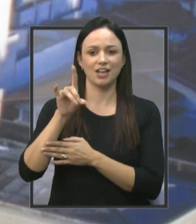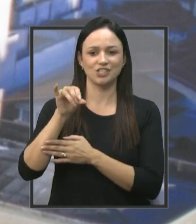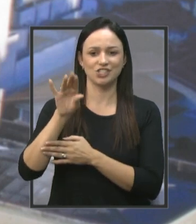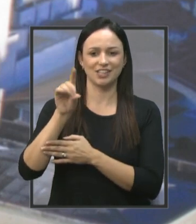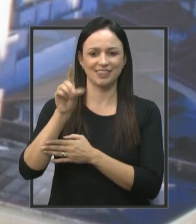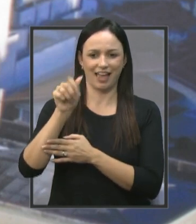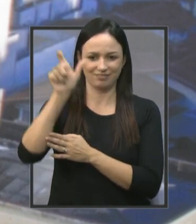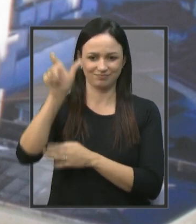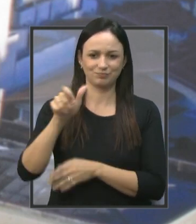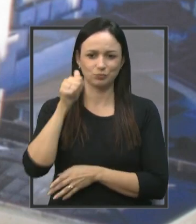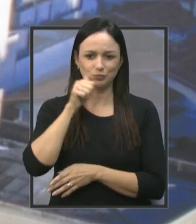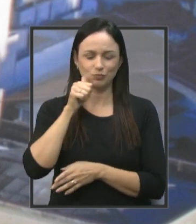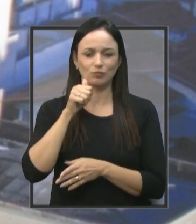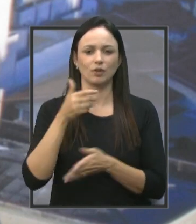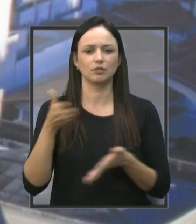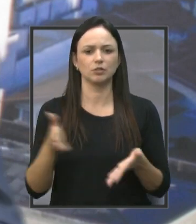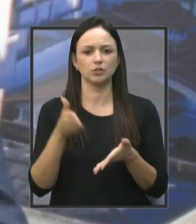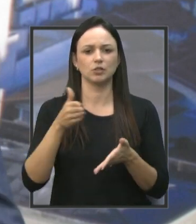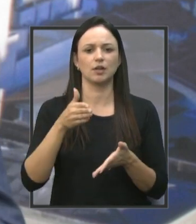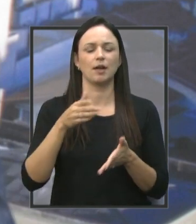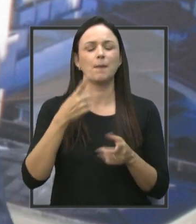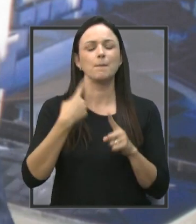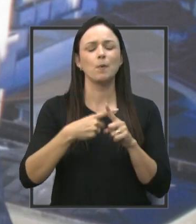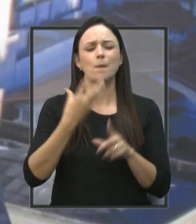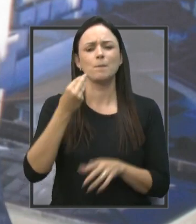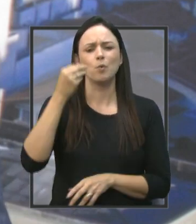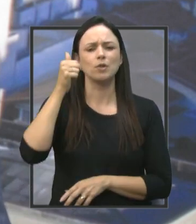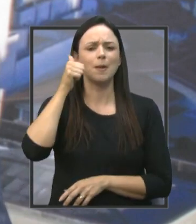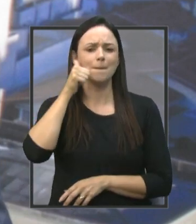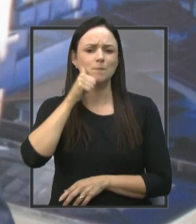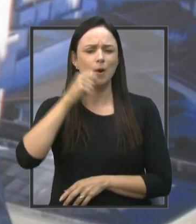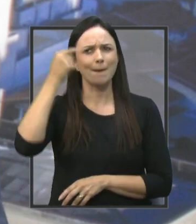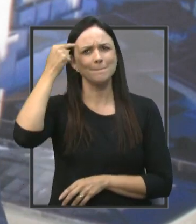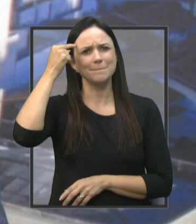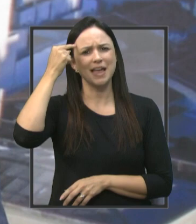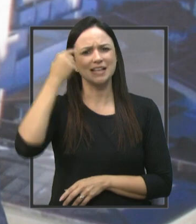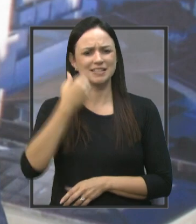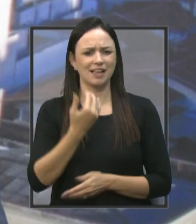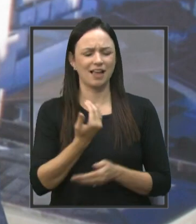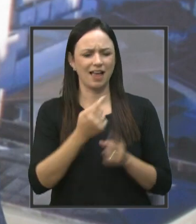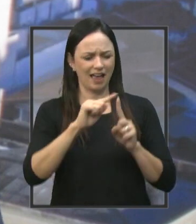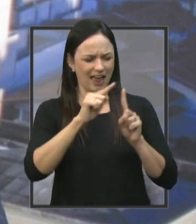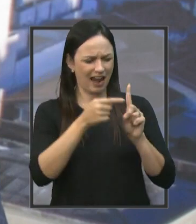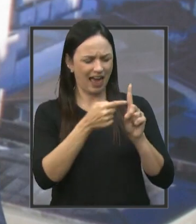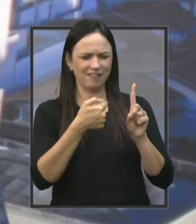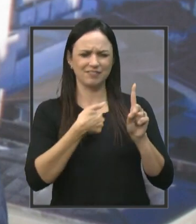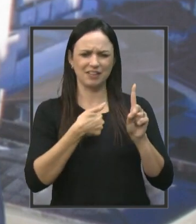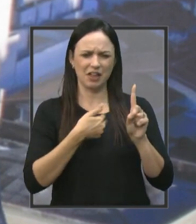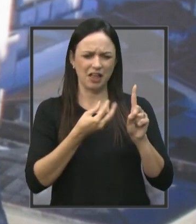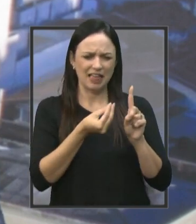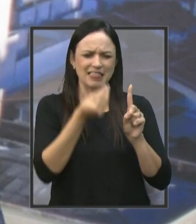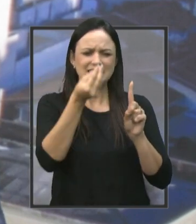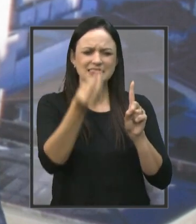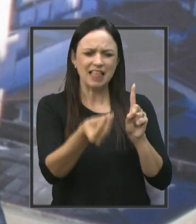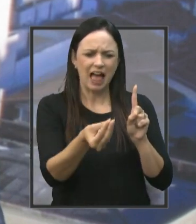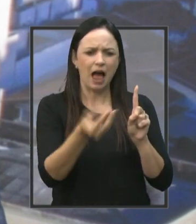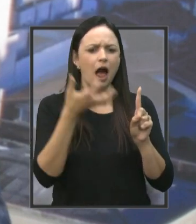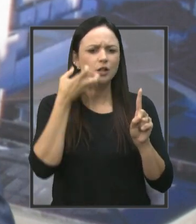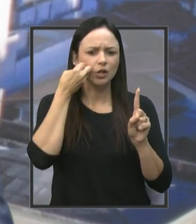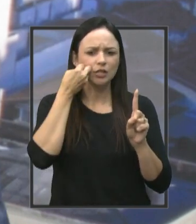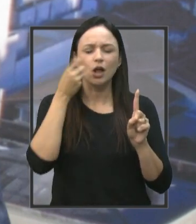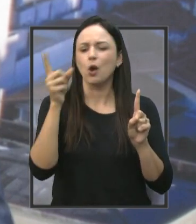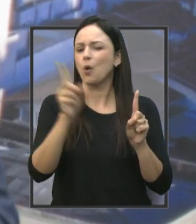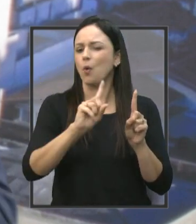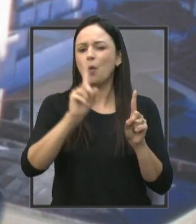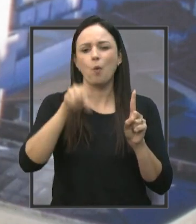porque muitas mulheres pensam que entregar uma criança, mesmo na gravidez, é crime e não é. Sim. Então,